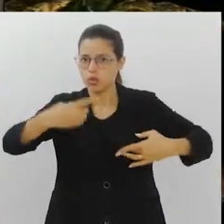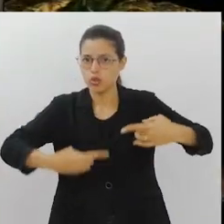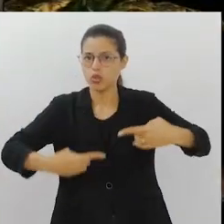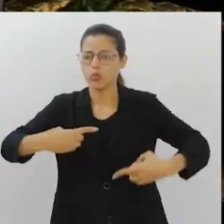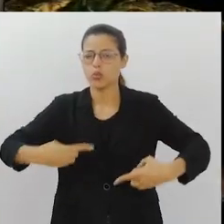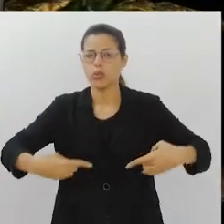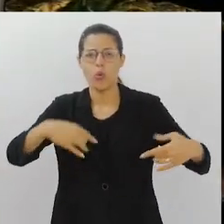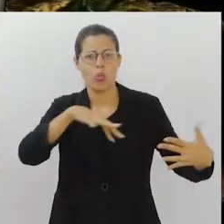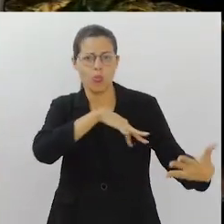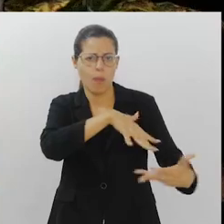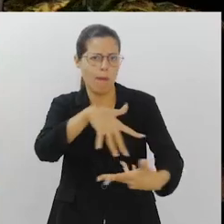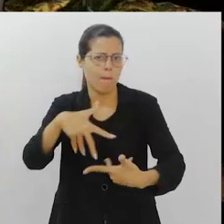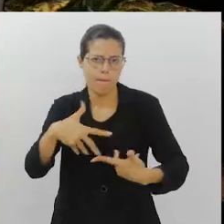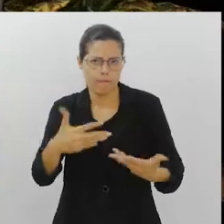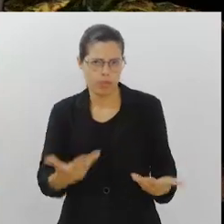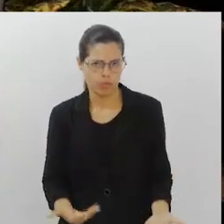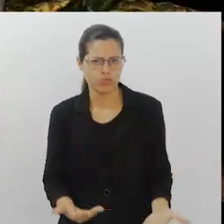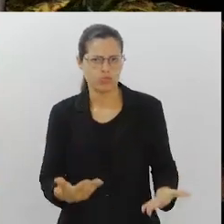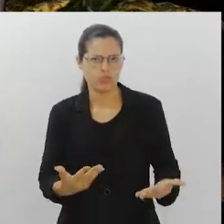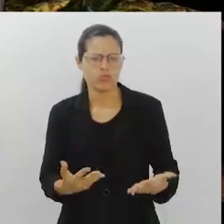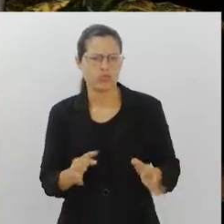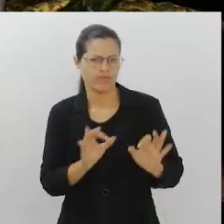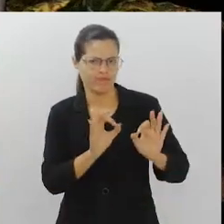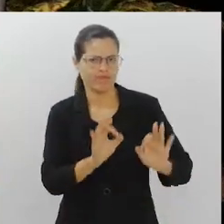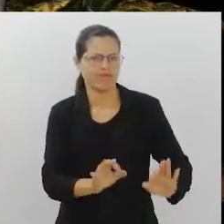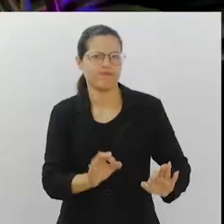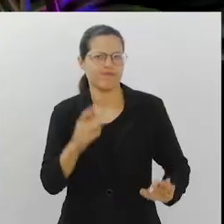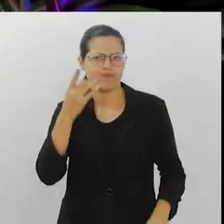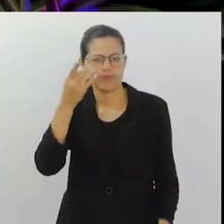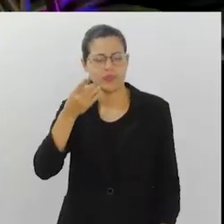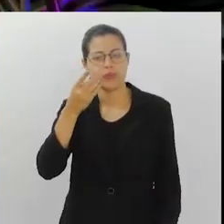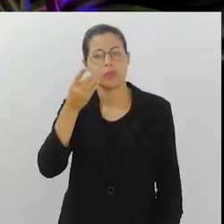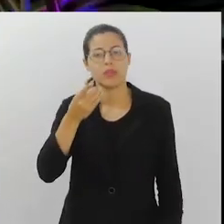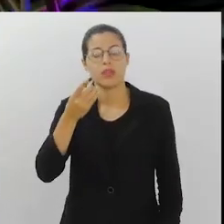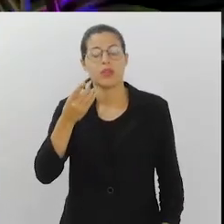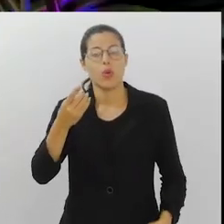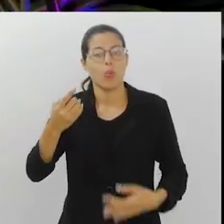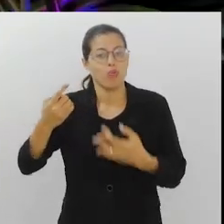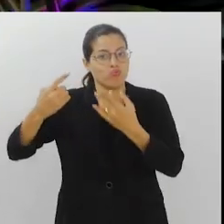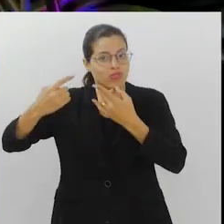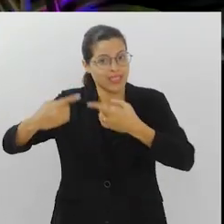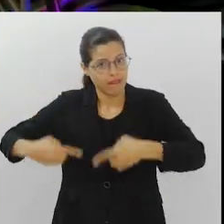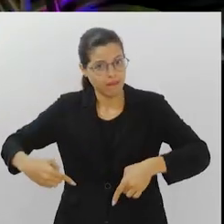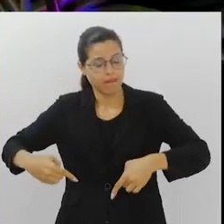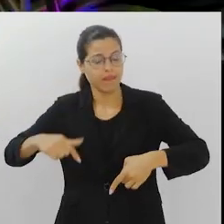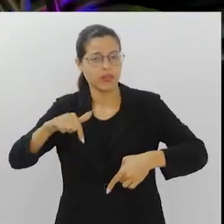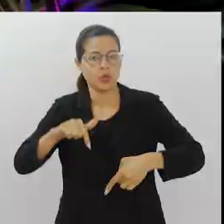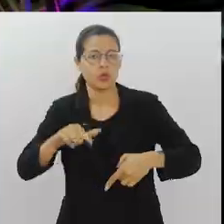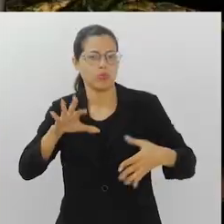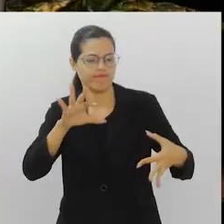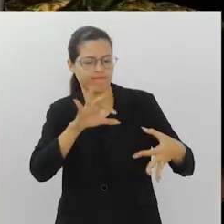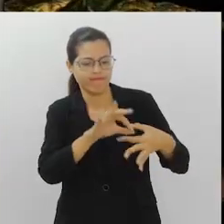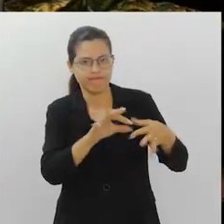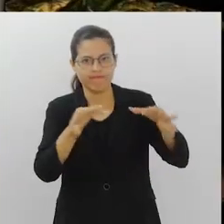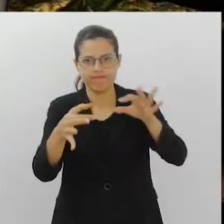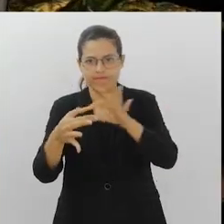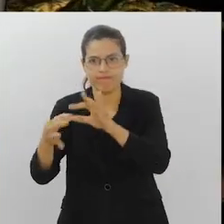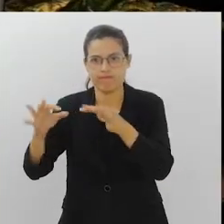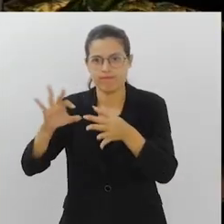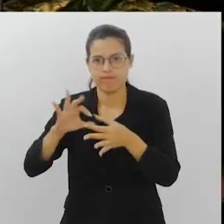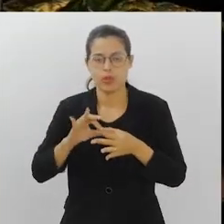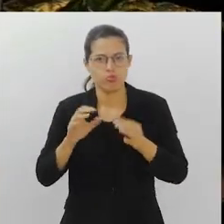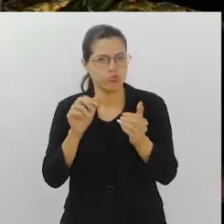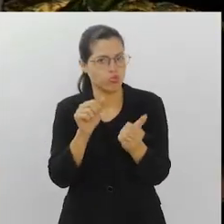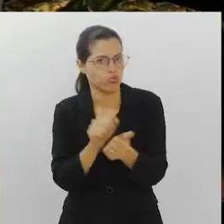discussões do mundo inteiro, não é, Tia Ju? Exatamente. É um desafio mesmo conectar todos